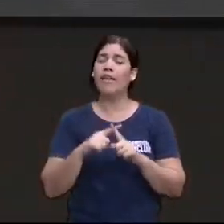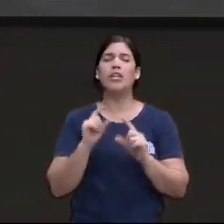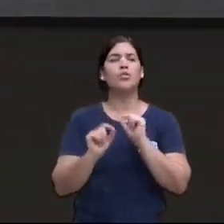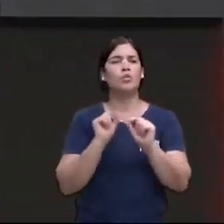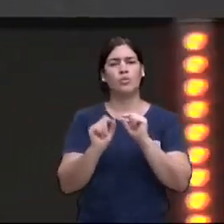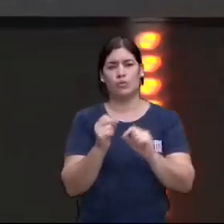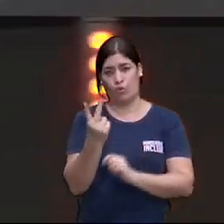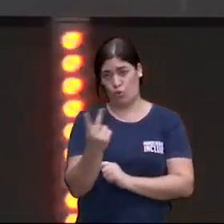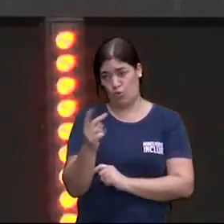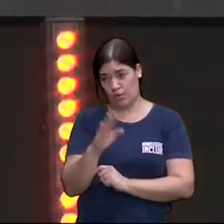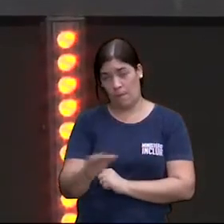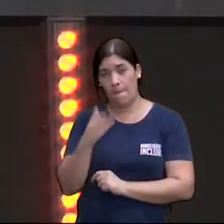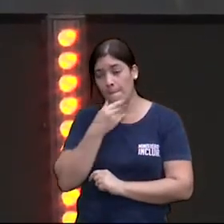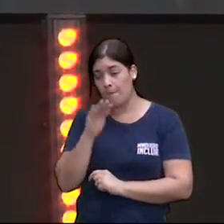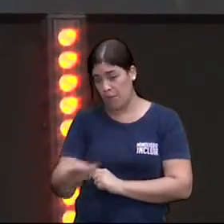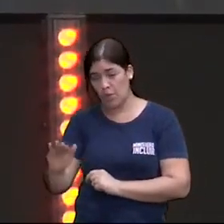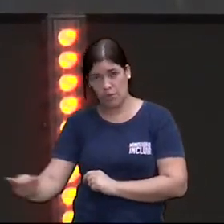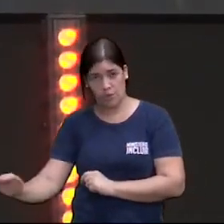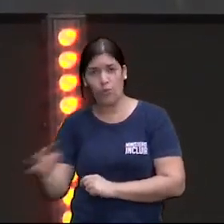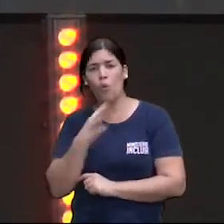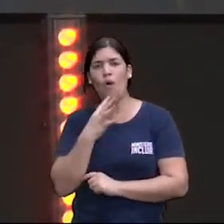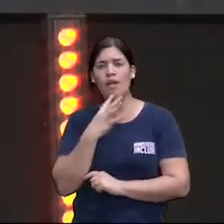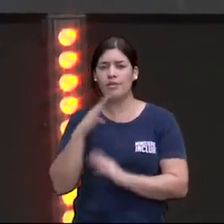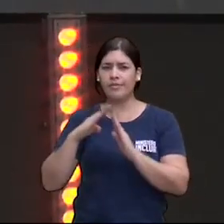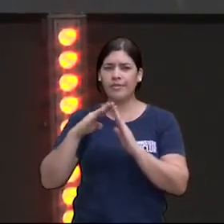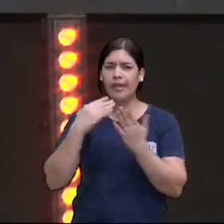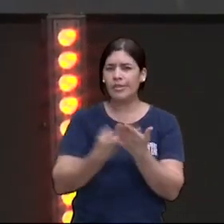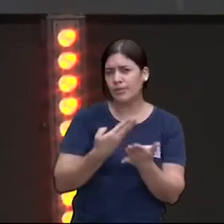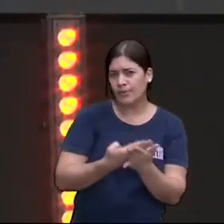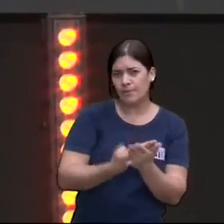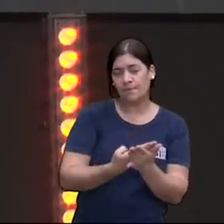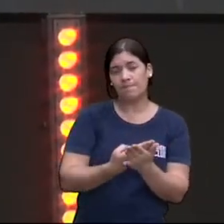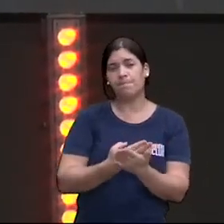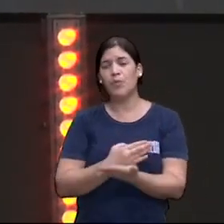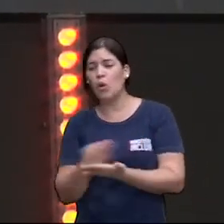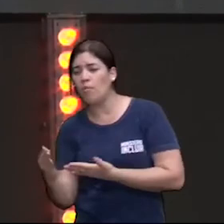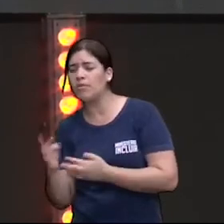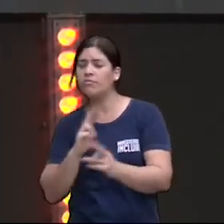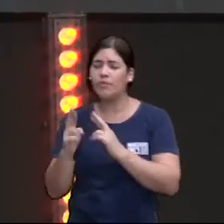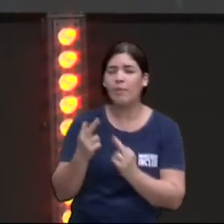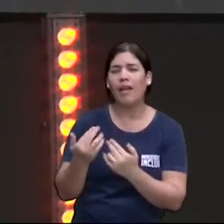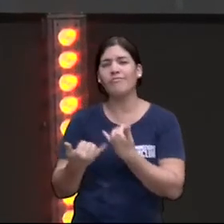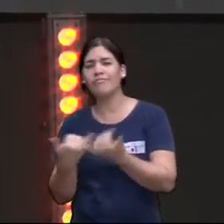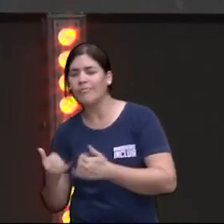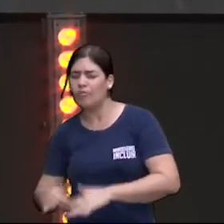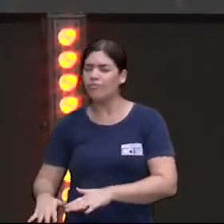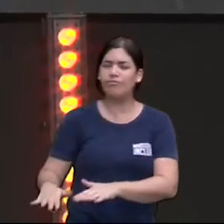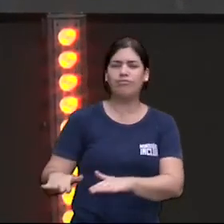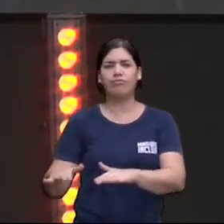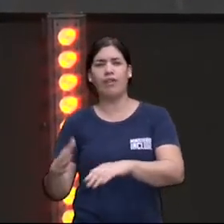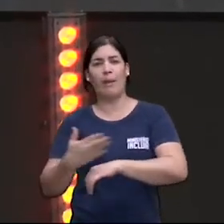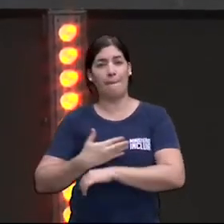dois meninos se conheceram na escola e eles começaram a conviver muito se tornaram os melhores